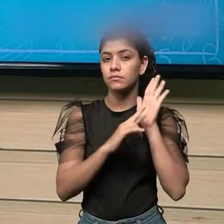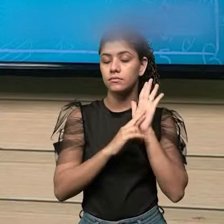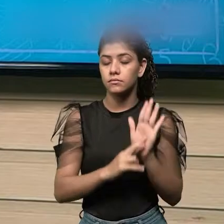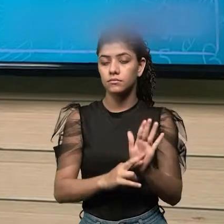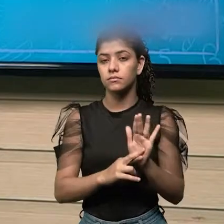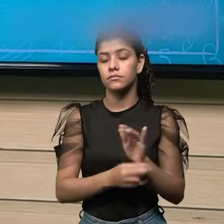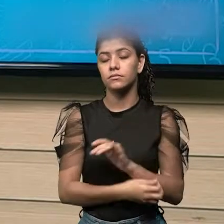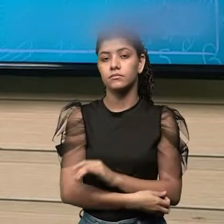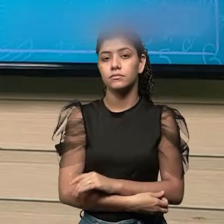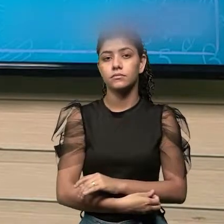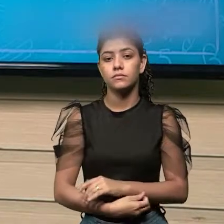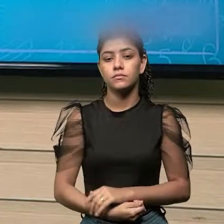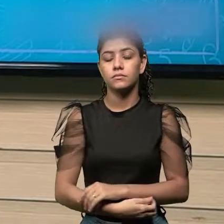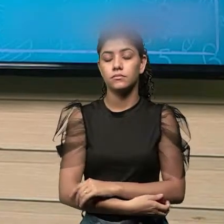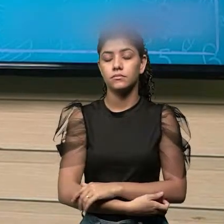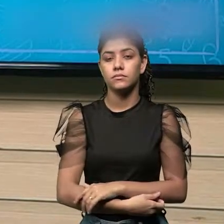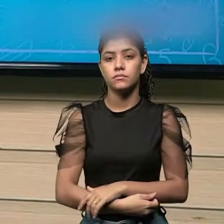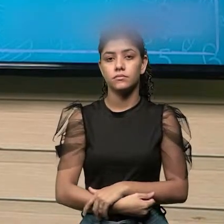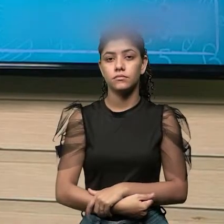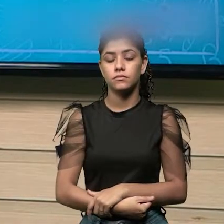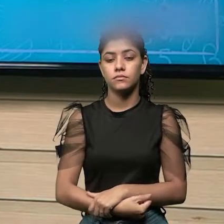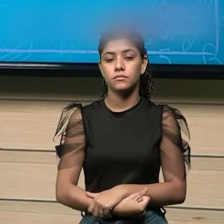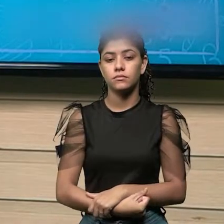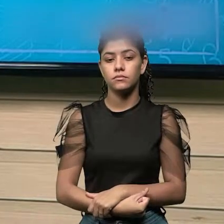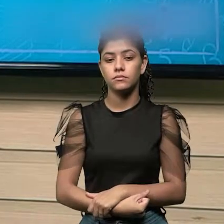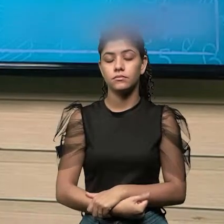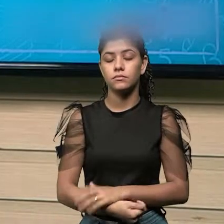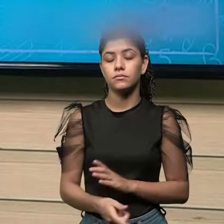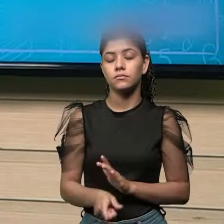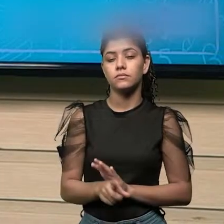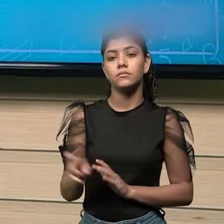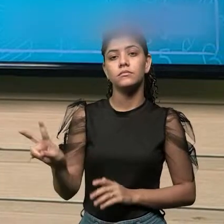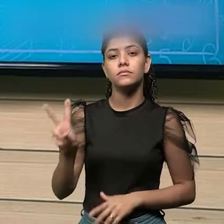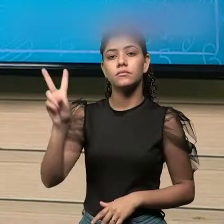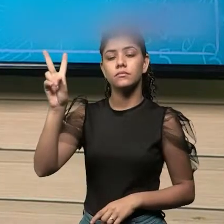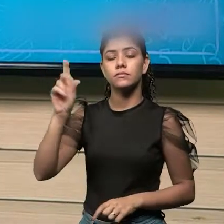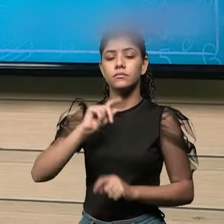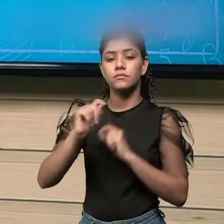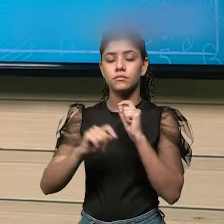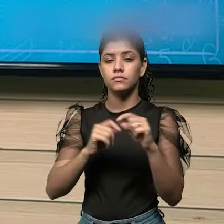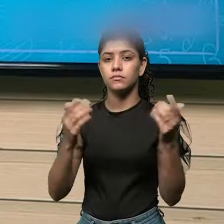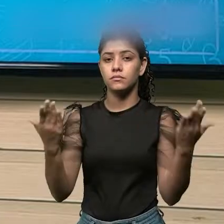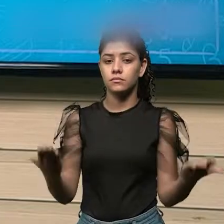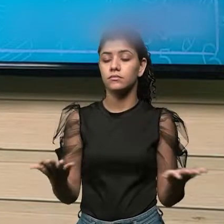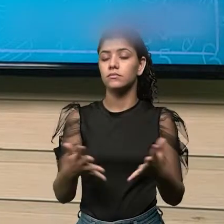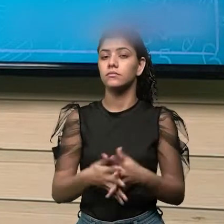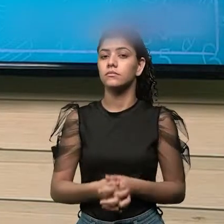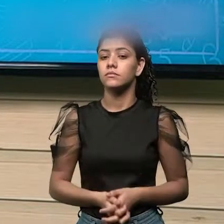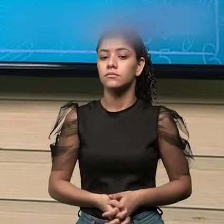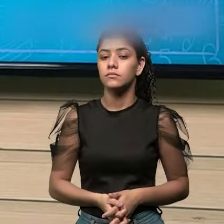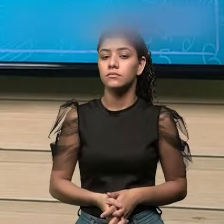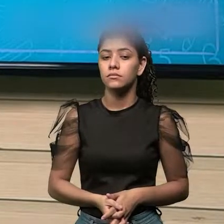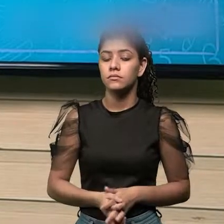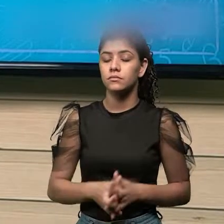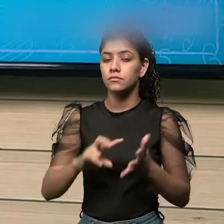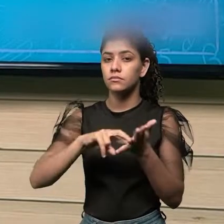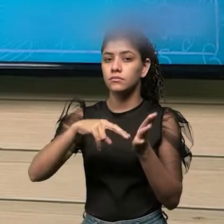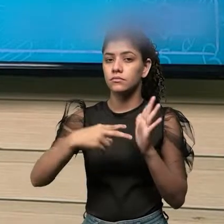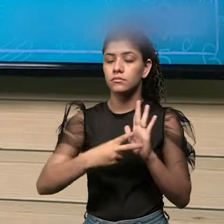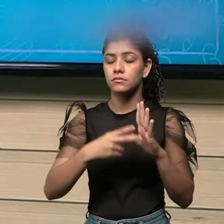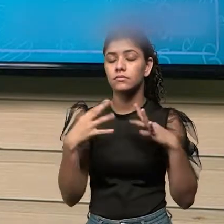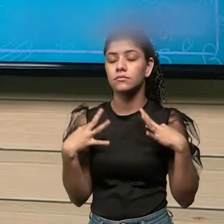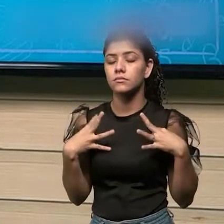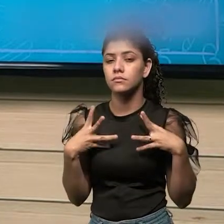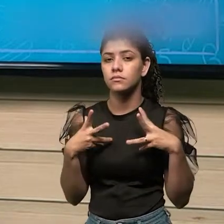o metro. Daí, pegou-se um valor que, embora ele represente